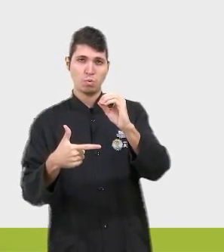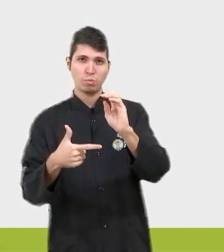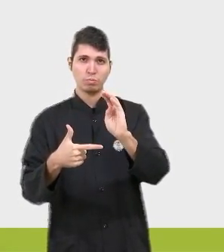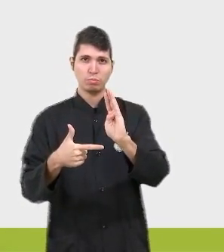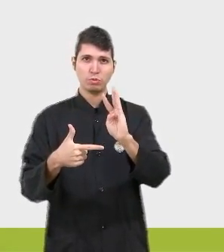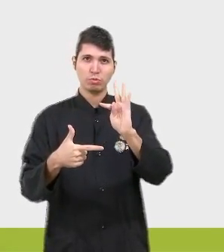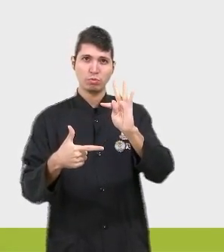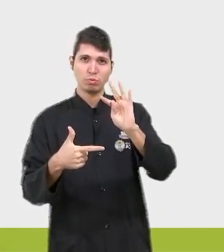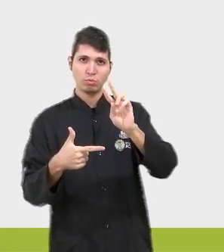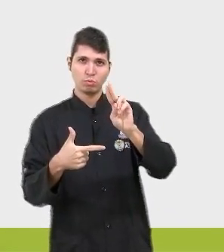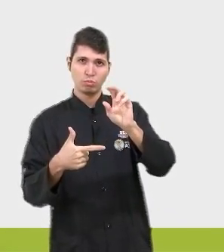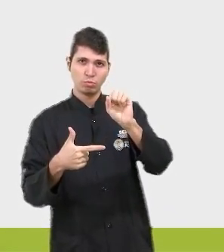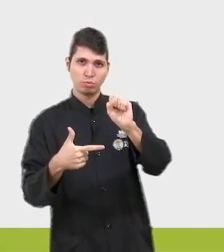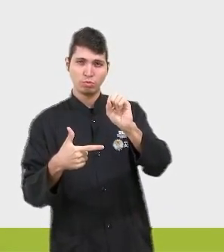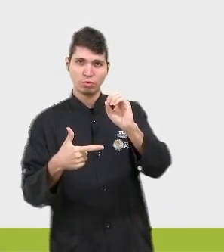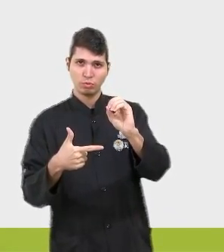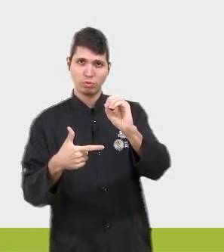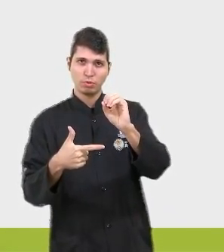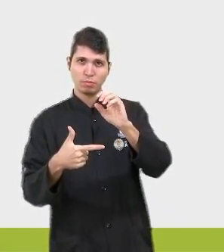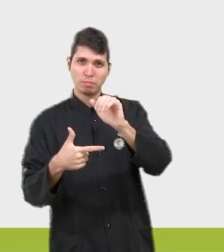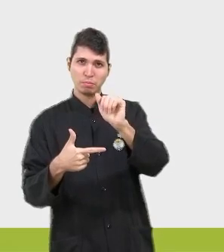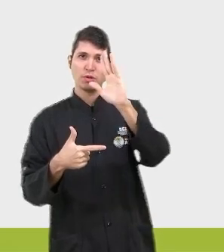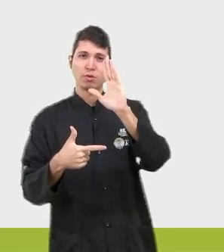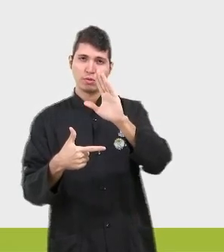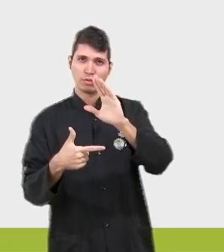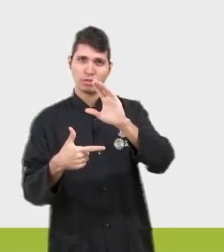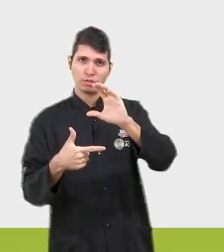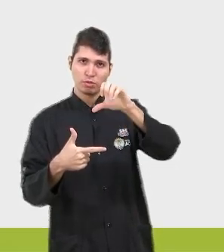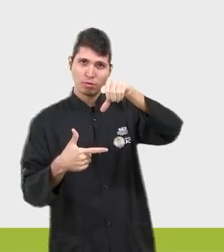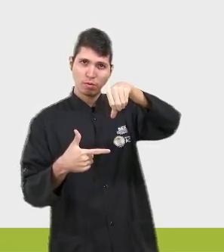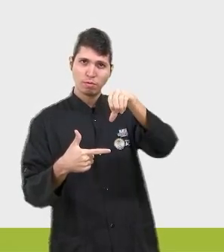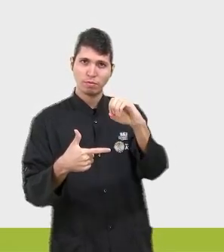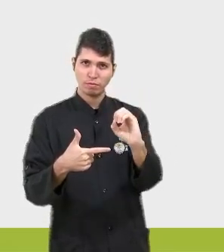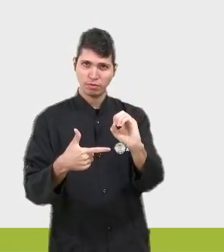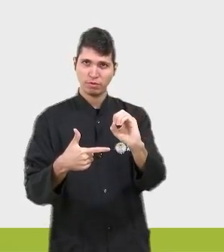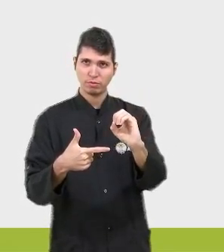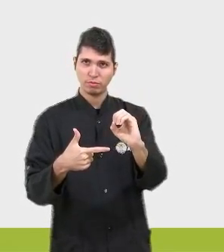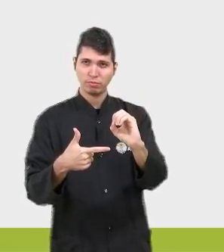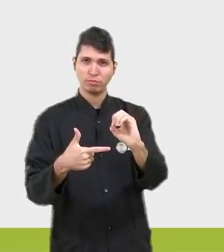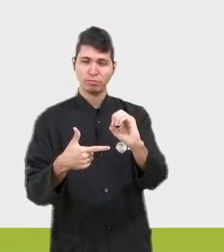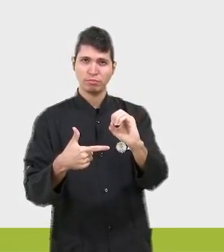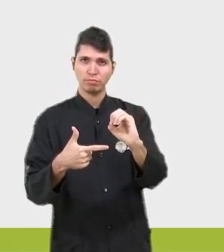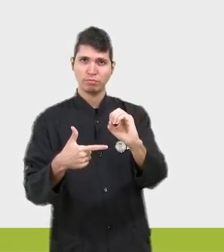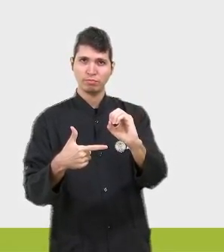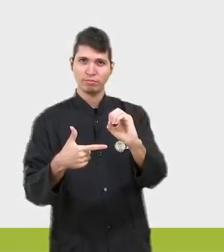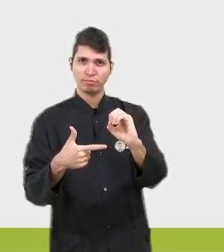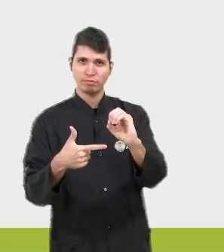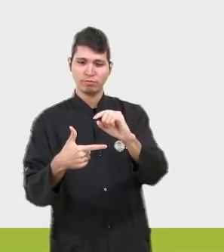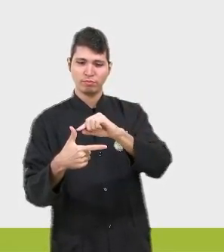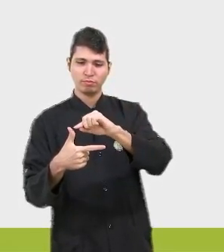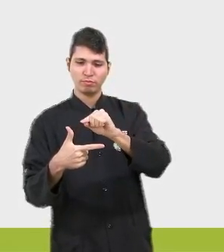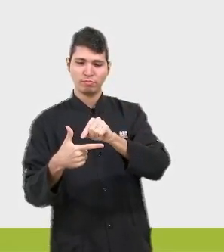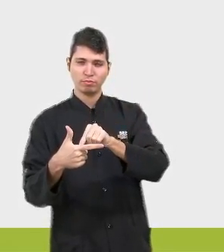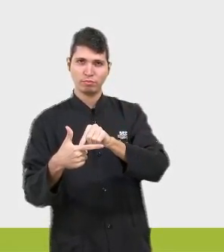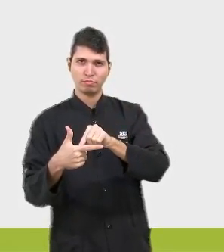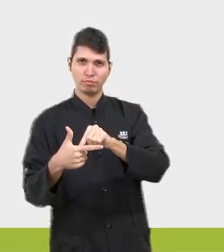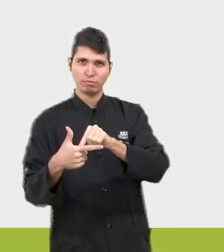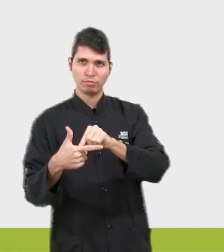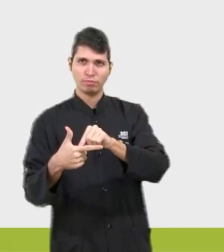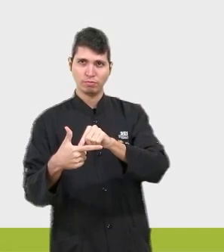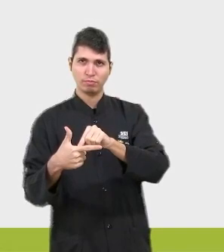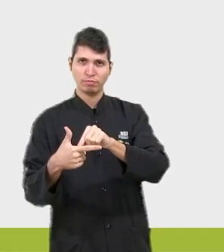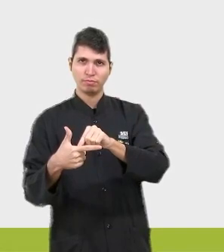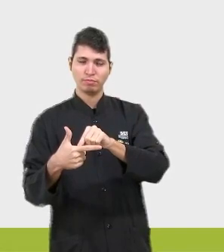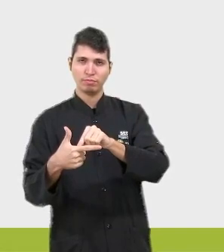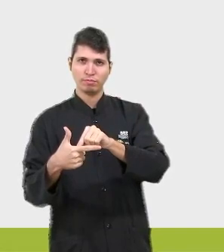vai ter mais ou menos uma ideia como essa, tá? No sentido do outro horário, um ângulo θ aqui, Ou seja, um ângulo maior que 90. Então